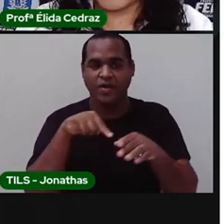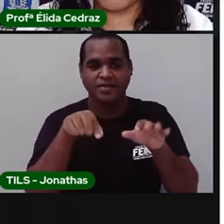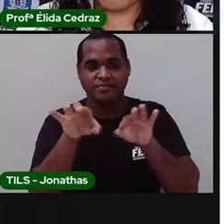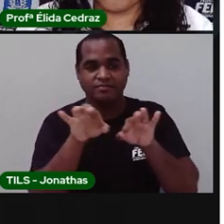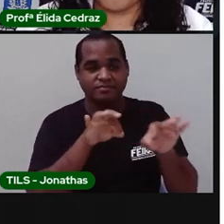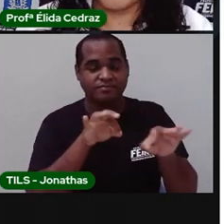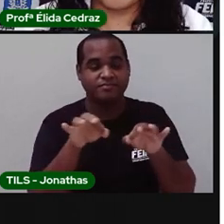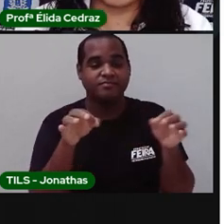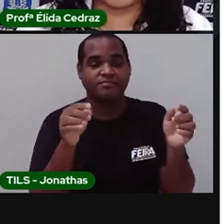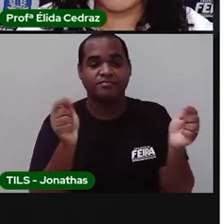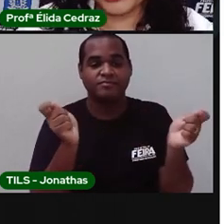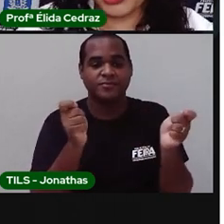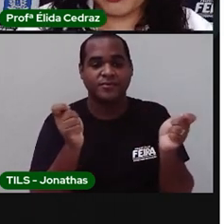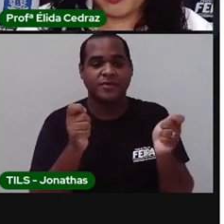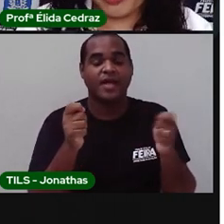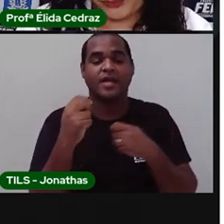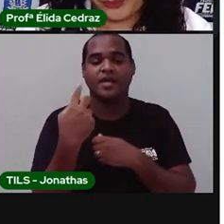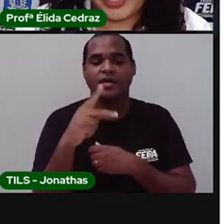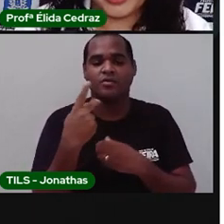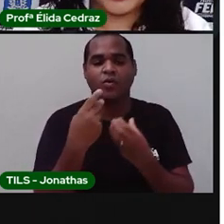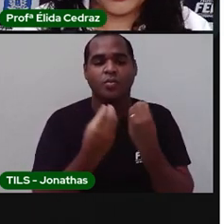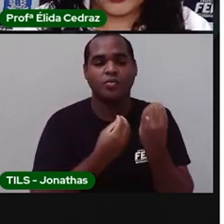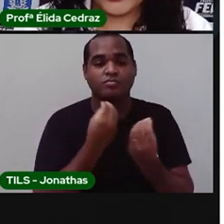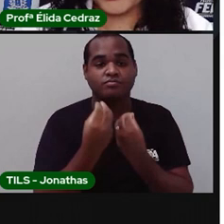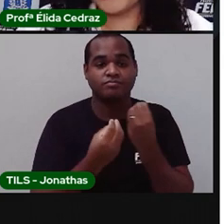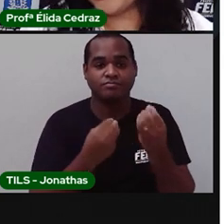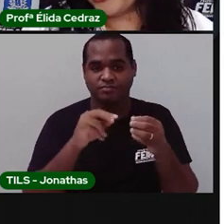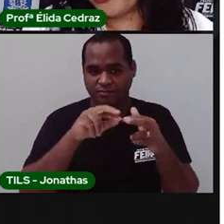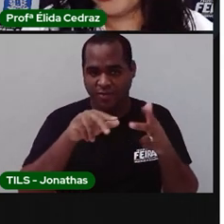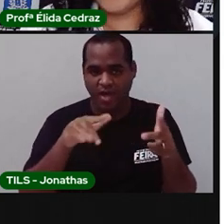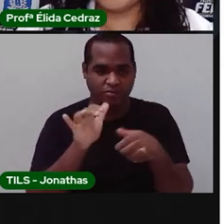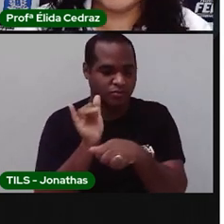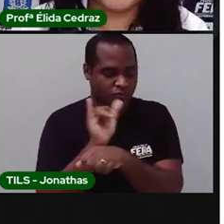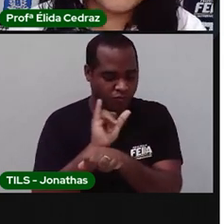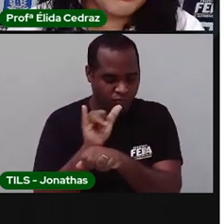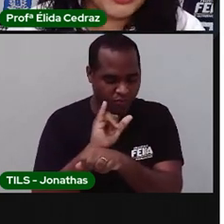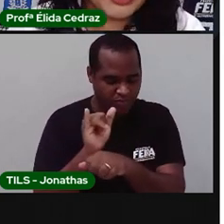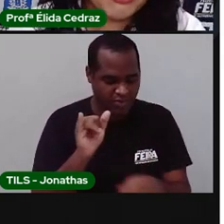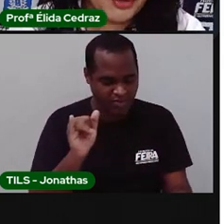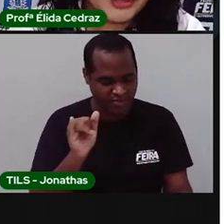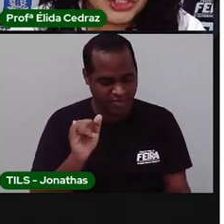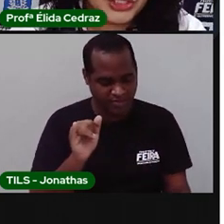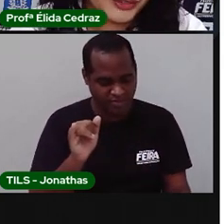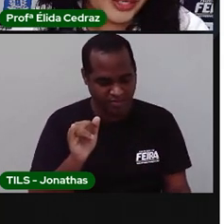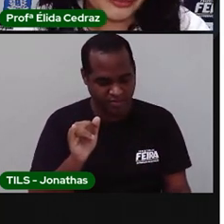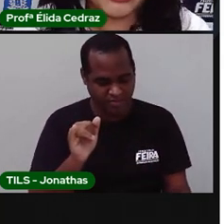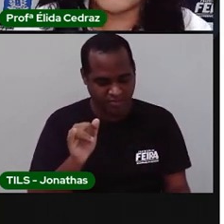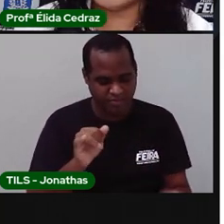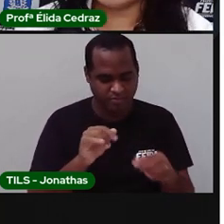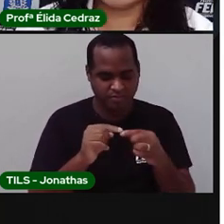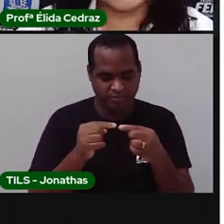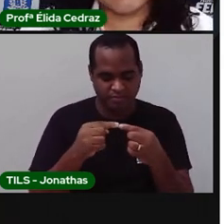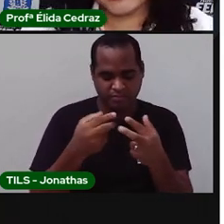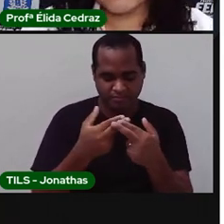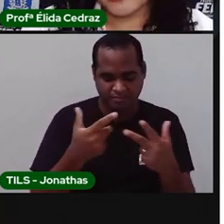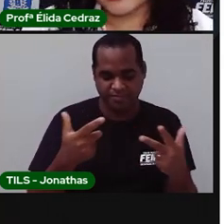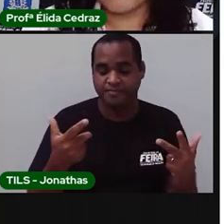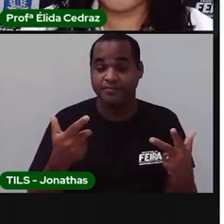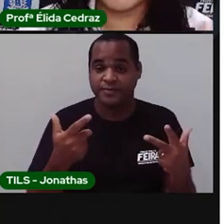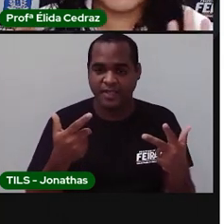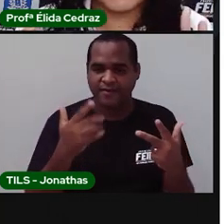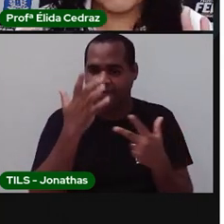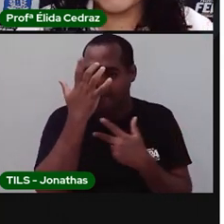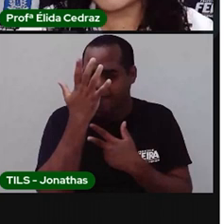dessa forma. Para quando a gente for procurar, ou no YouTube, ou na plataforma digital, fica mais